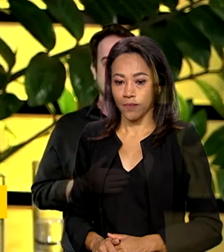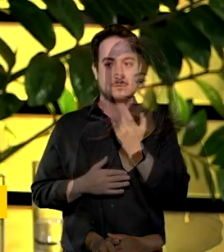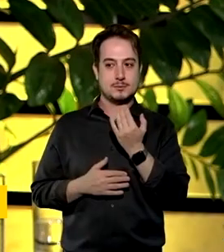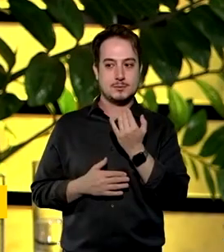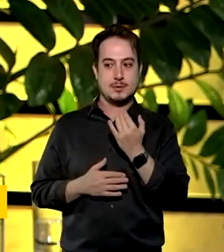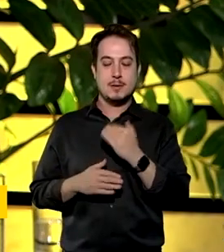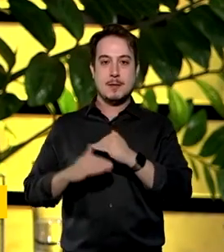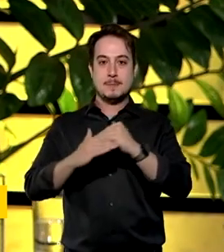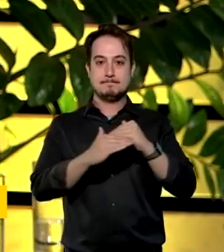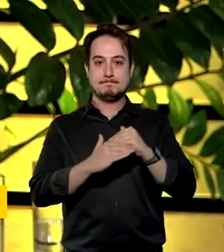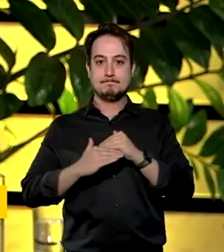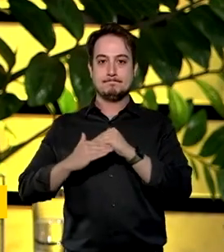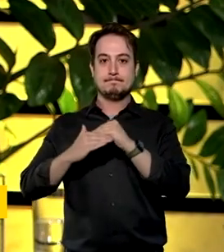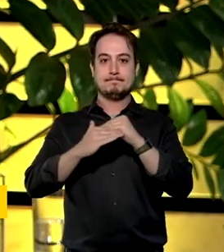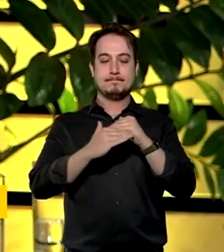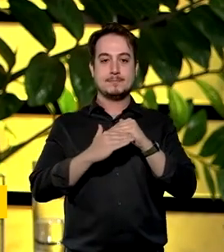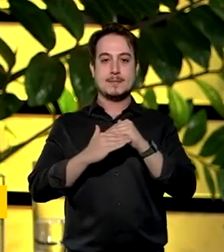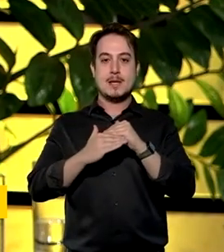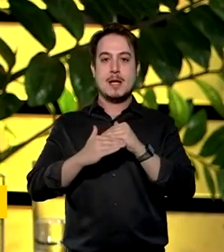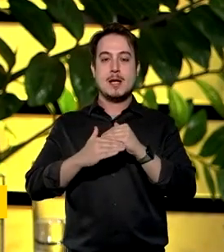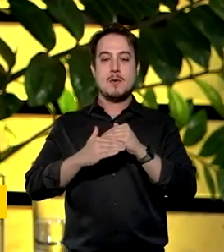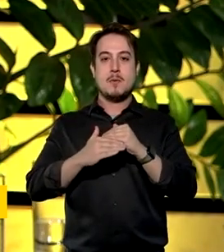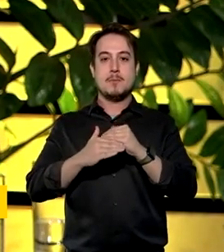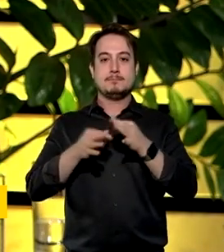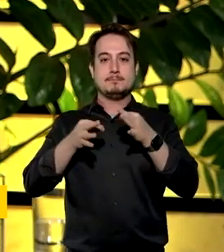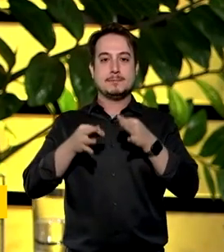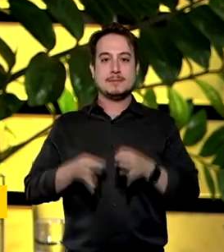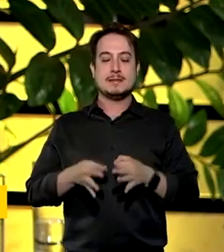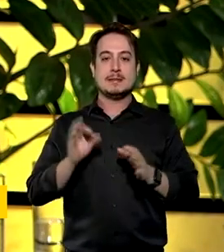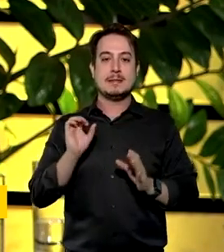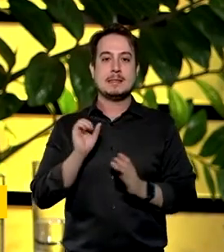soberania alimentar no nosso país e nutricional. Obrigado. Obrigado.